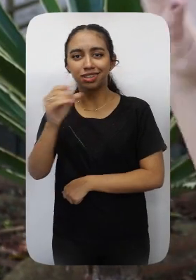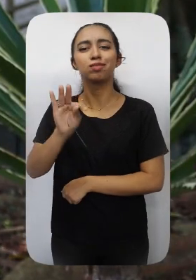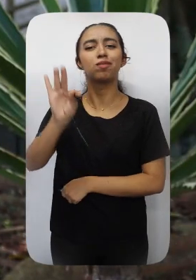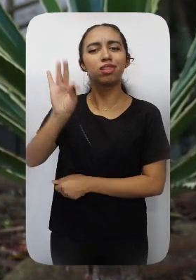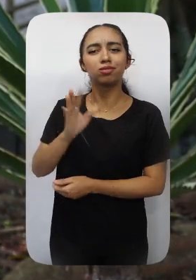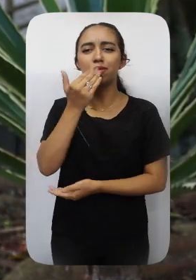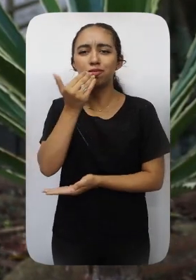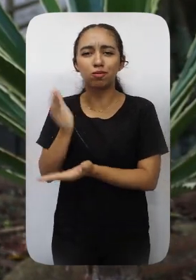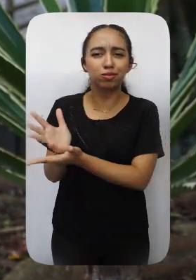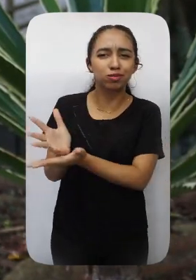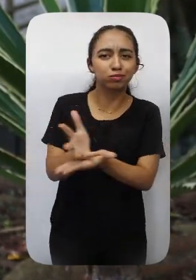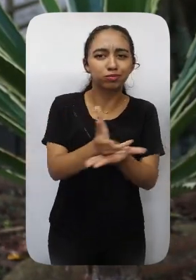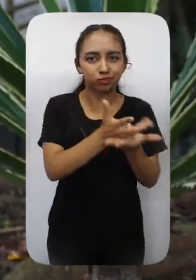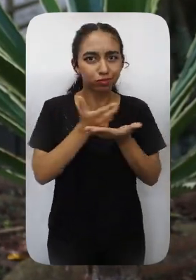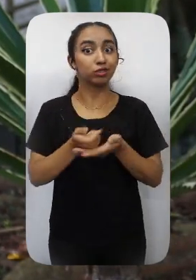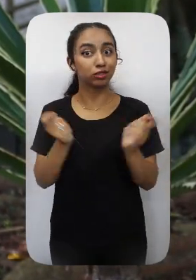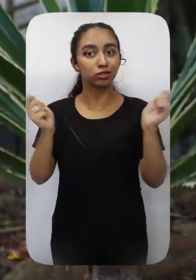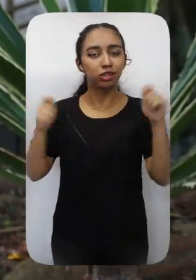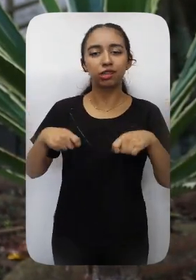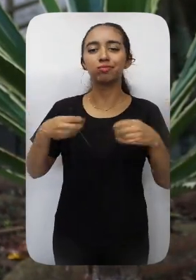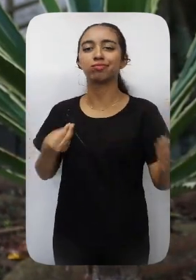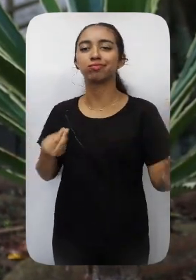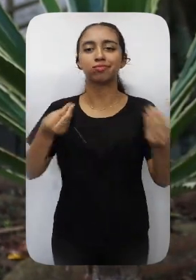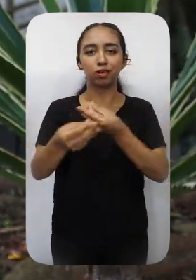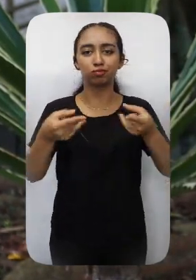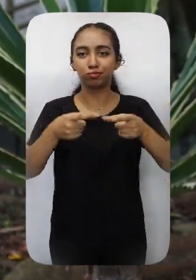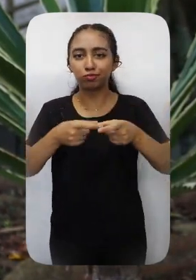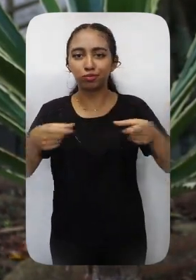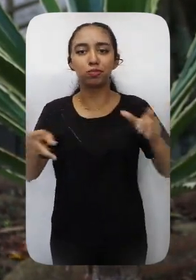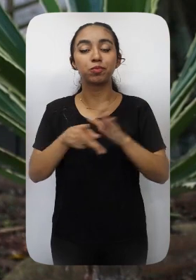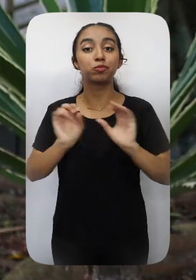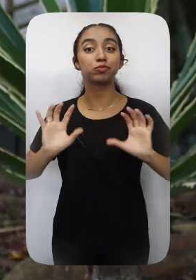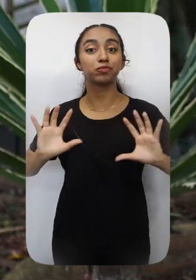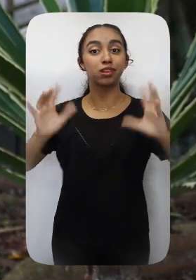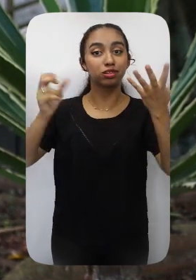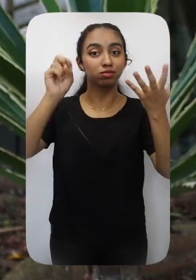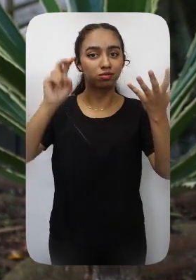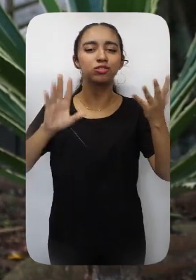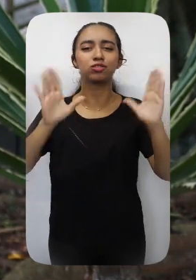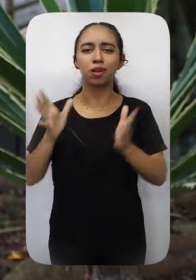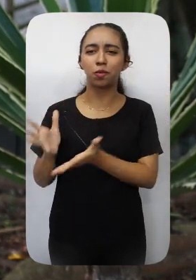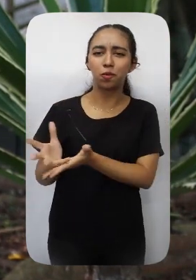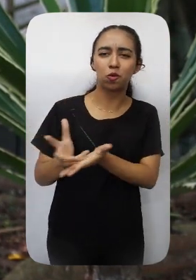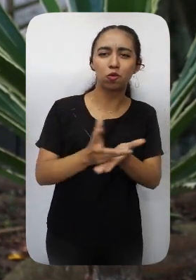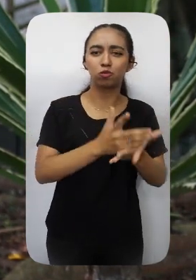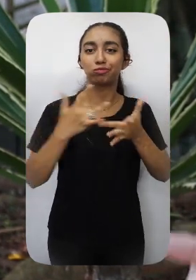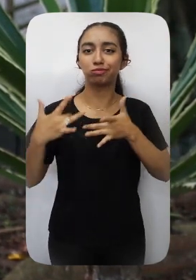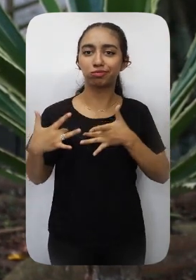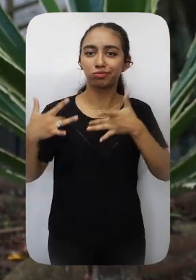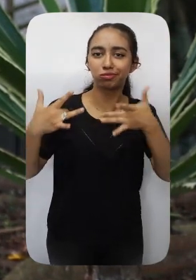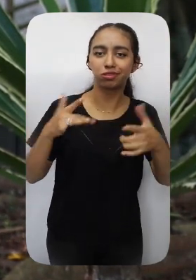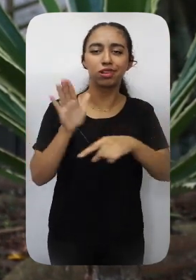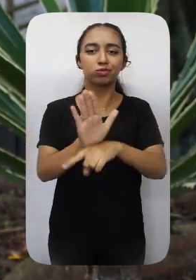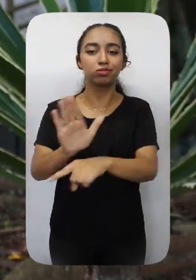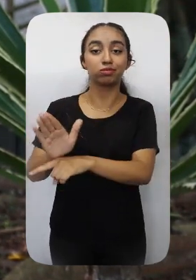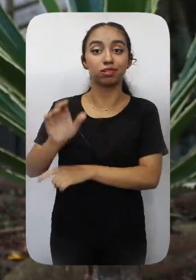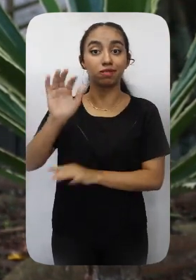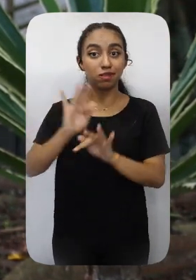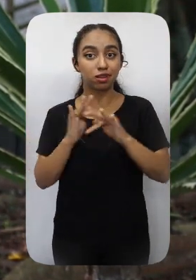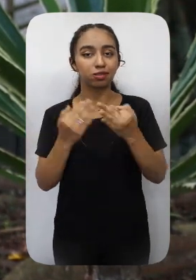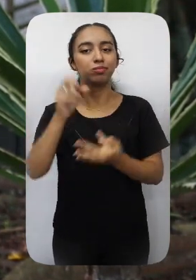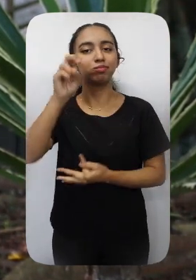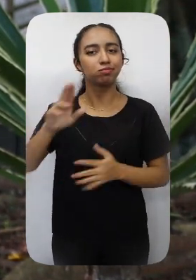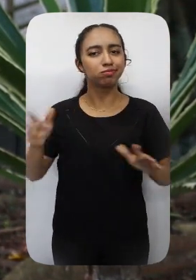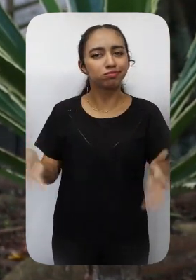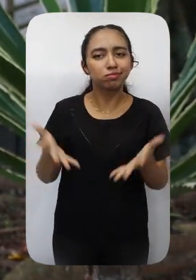Mais de 100 toneladas de alimentos arrecadadas. Trocas solidárias para os shows do Suzano Fest formam uma rede de solidariedade em prol